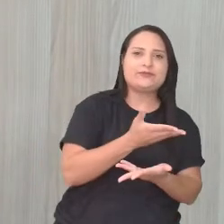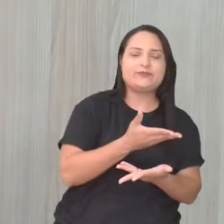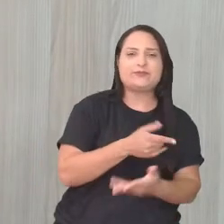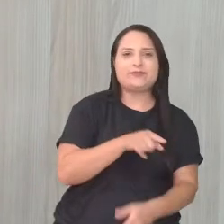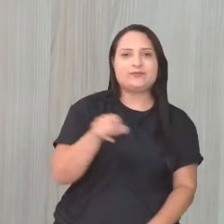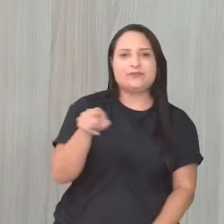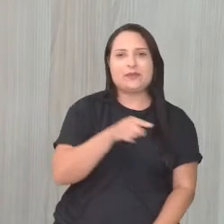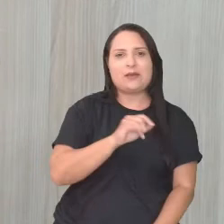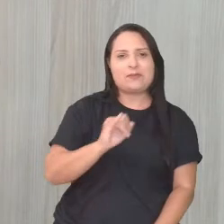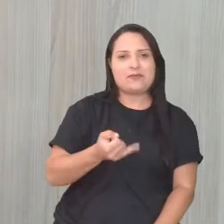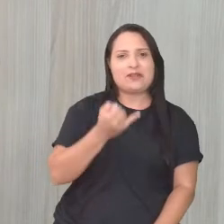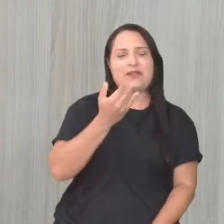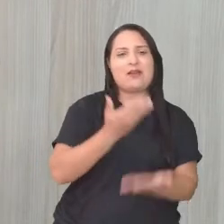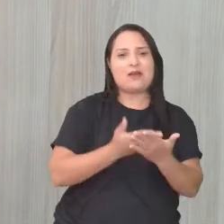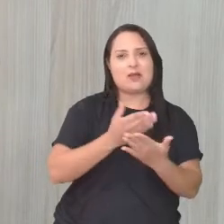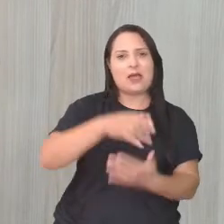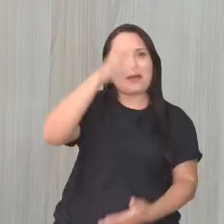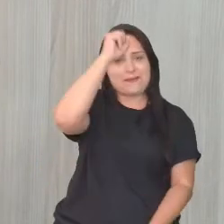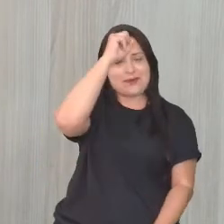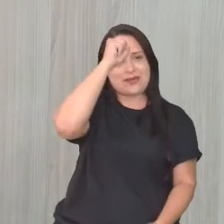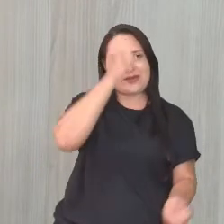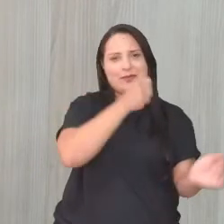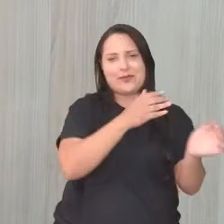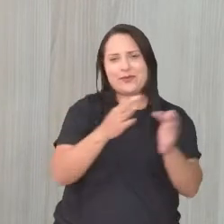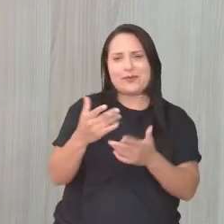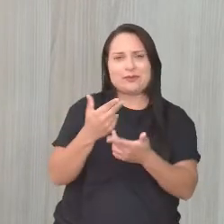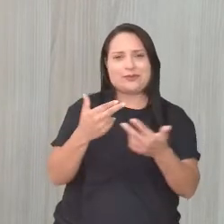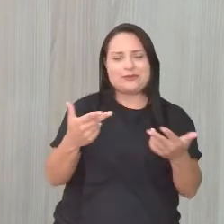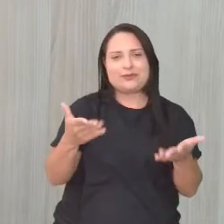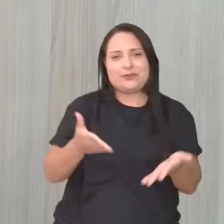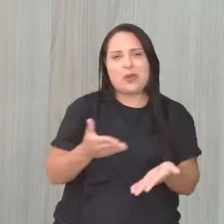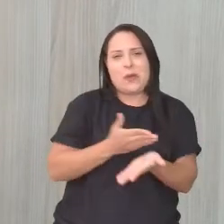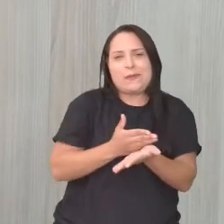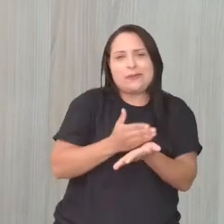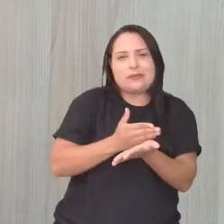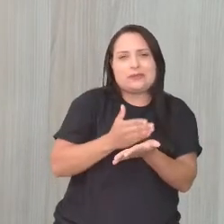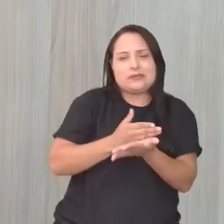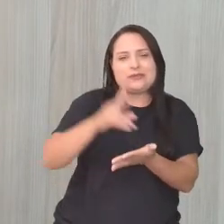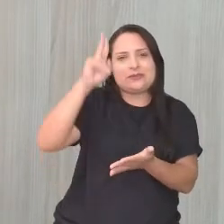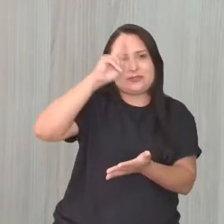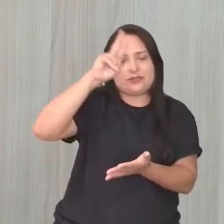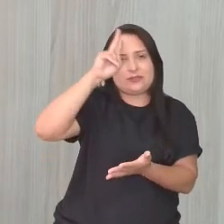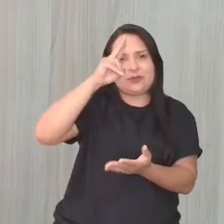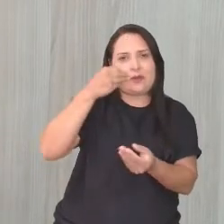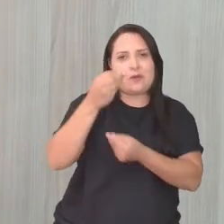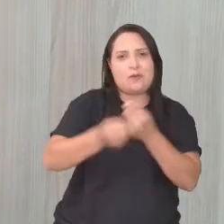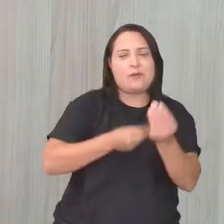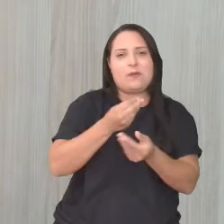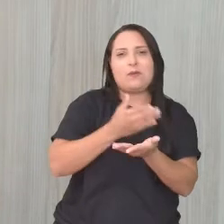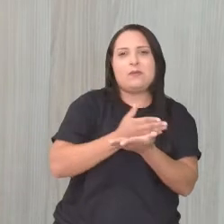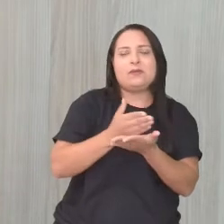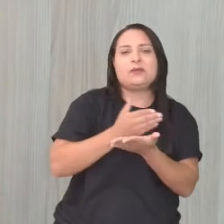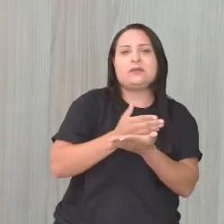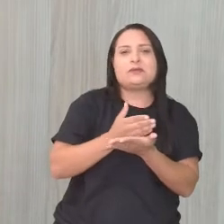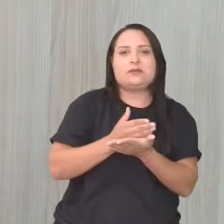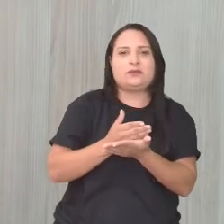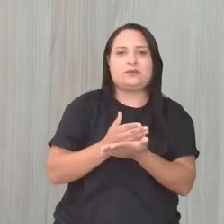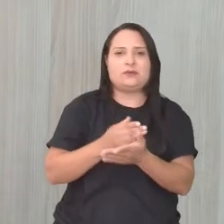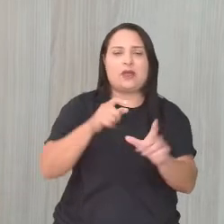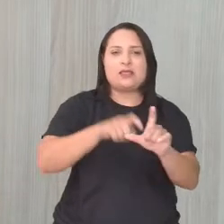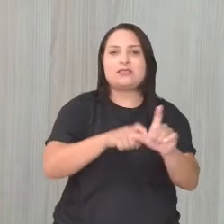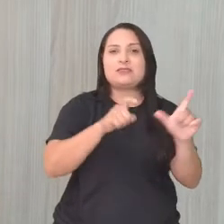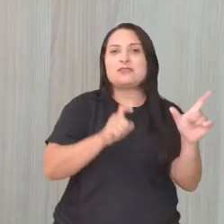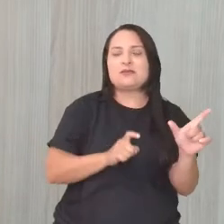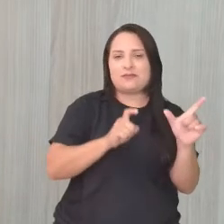Aproveitaram bastante a aula, aprenderam muita coisa hoje, né? O início, né? O início da nossa história, de como começou a nossa